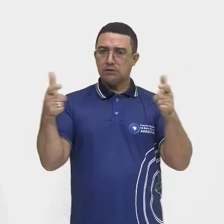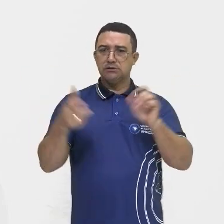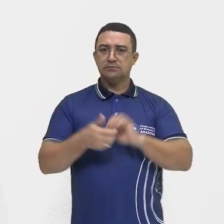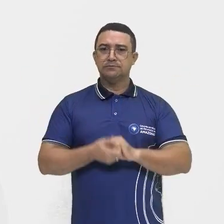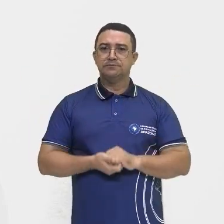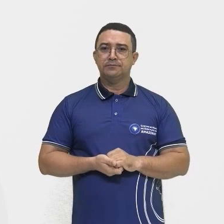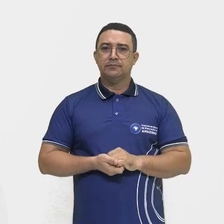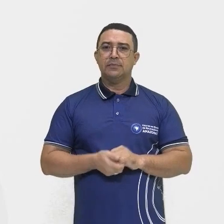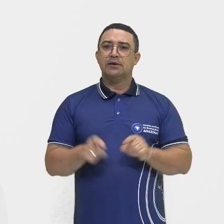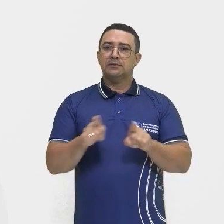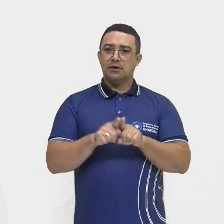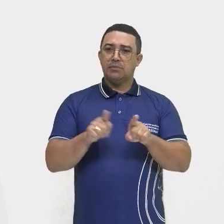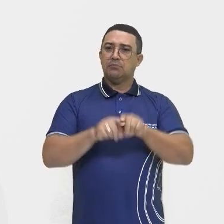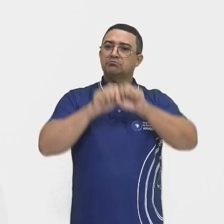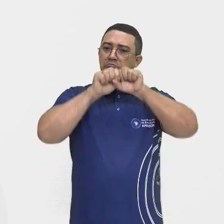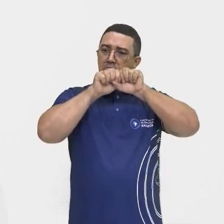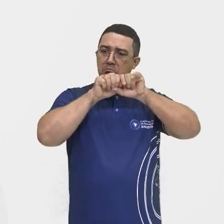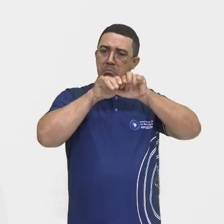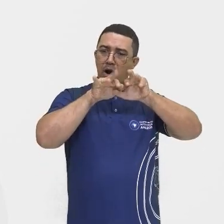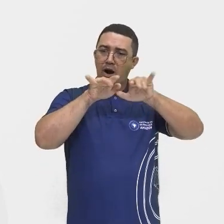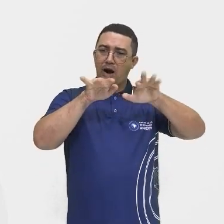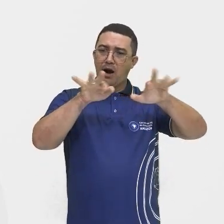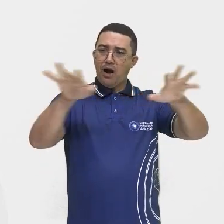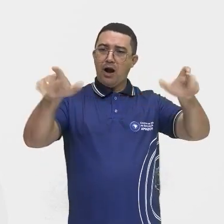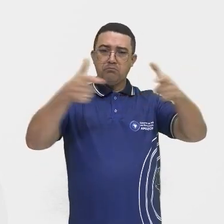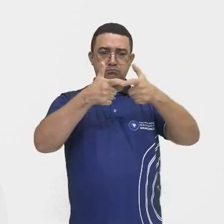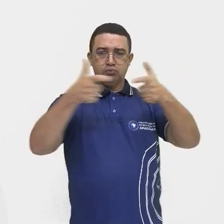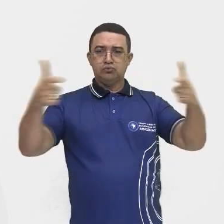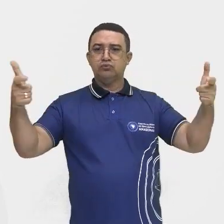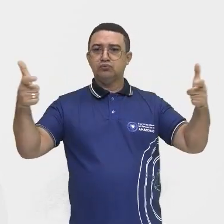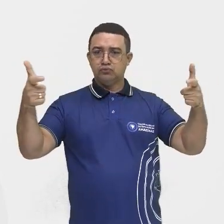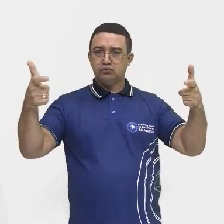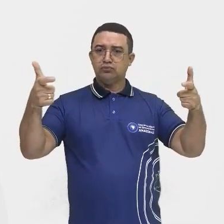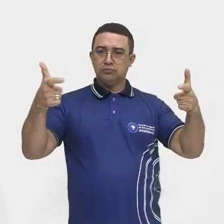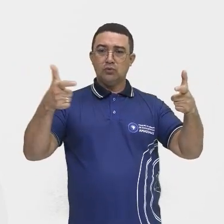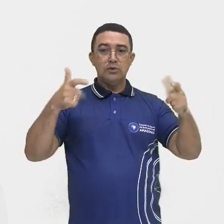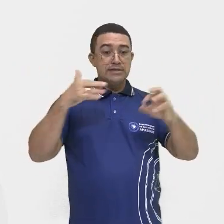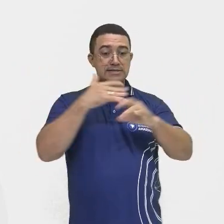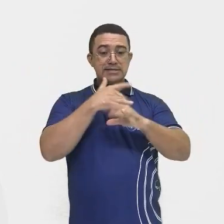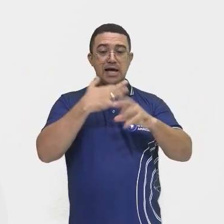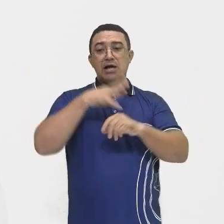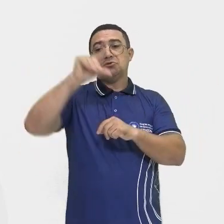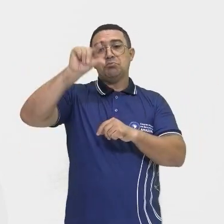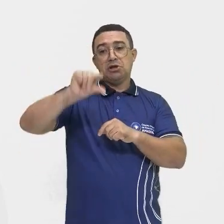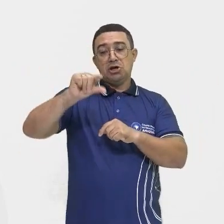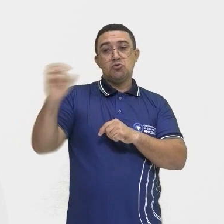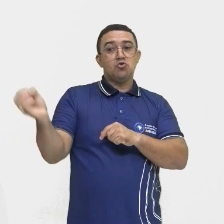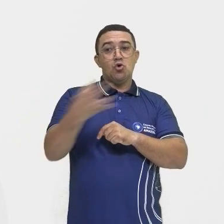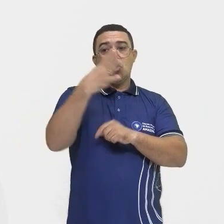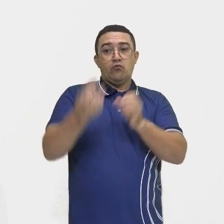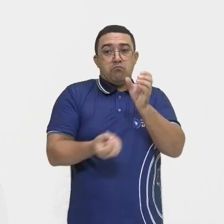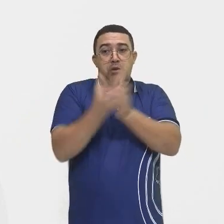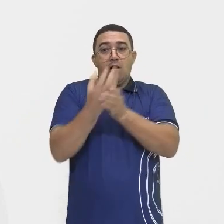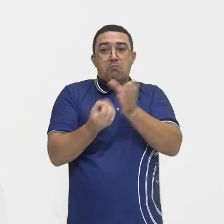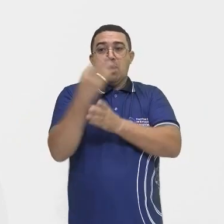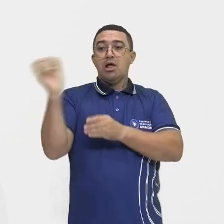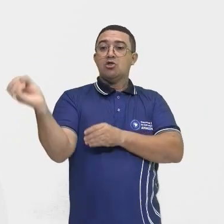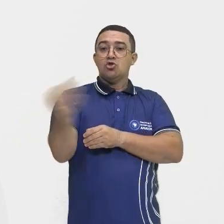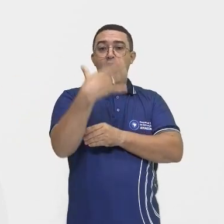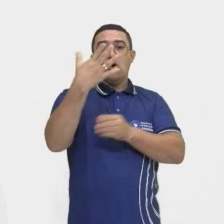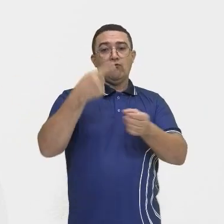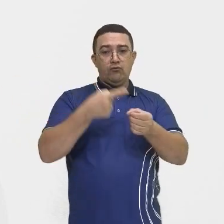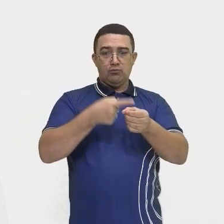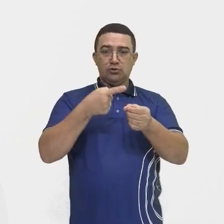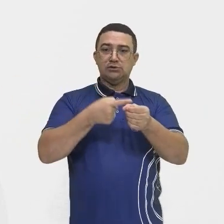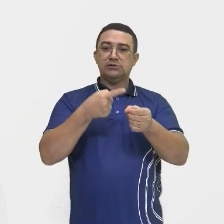temos a proliferação de cidades pequenas em novos municípios. Então, essas cidades pequenas vão